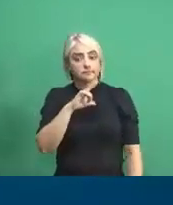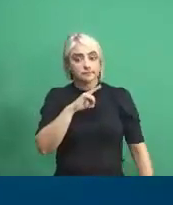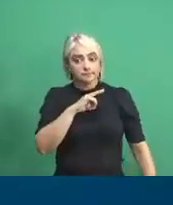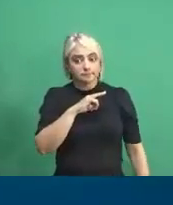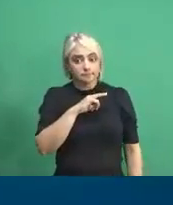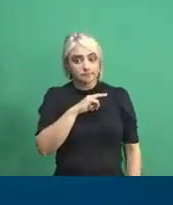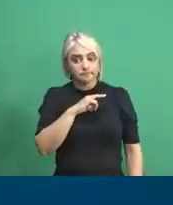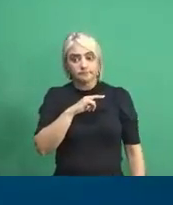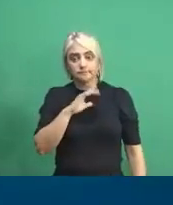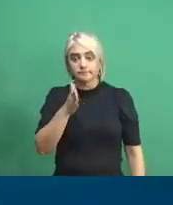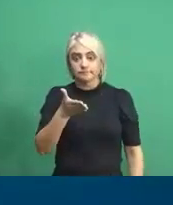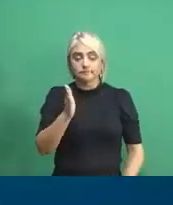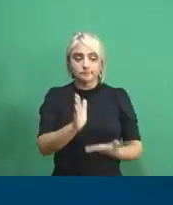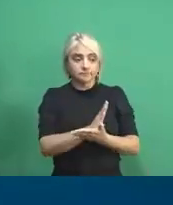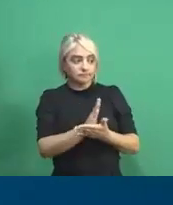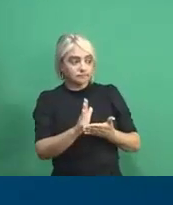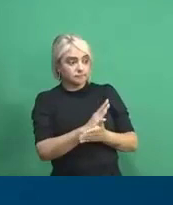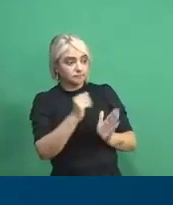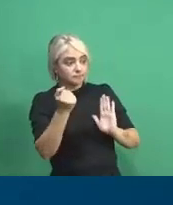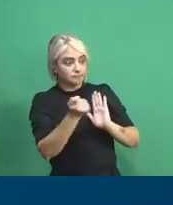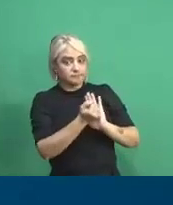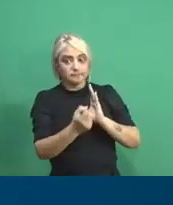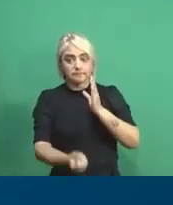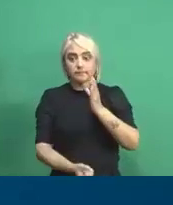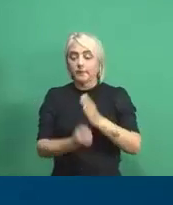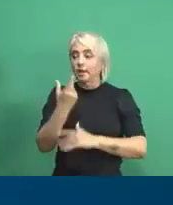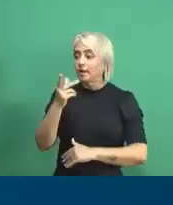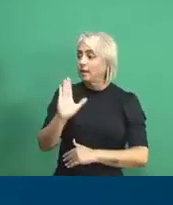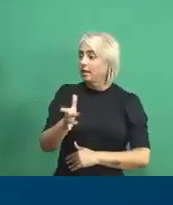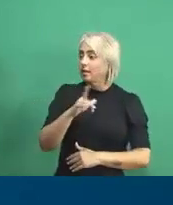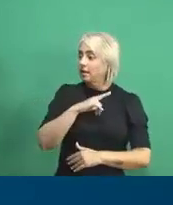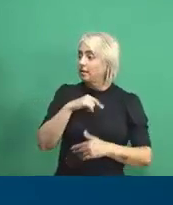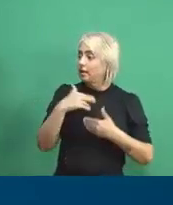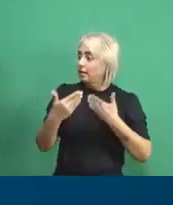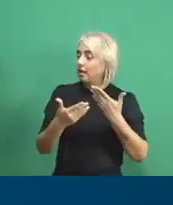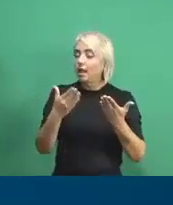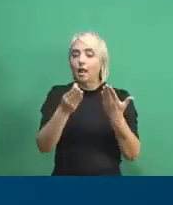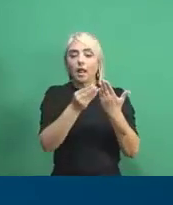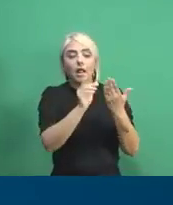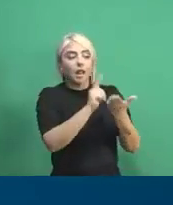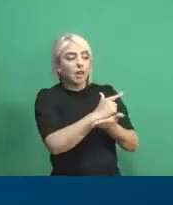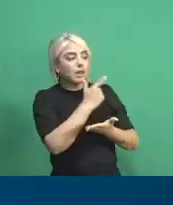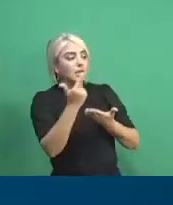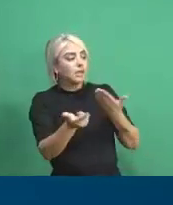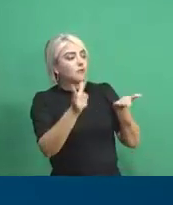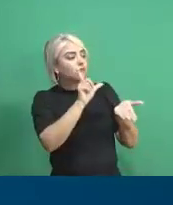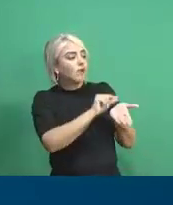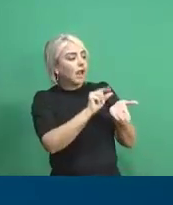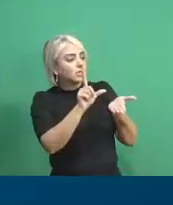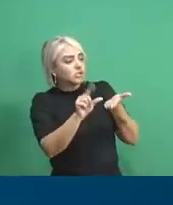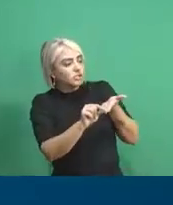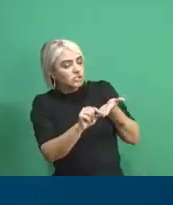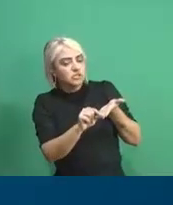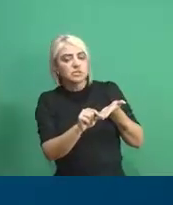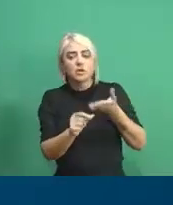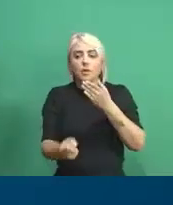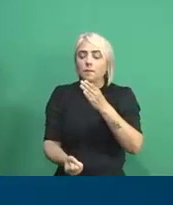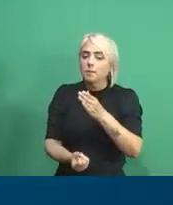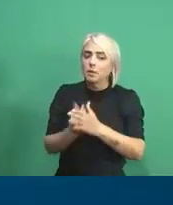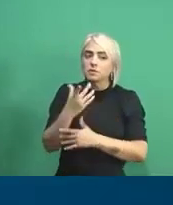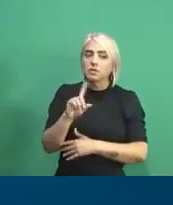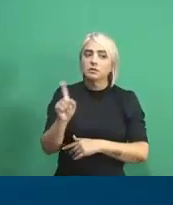já algumas patentes de produtos, a gente tem também gerado livros, artigos científicos também produzidos.